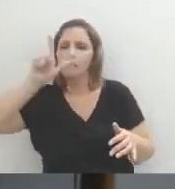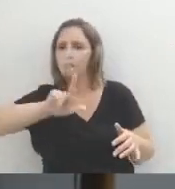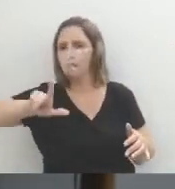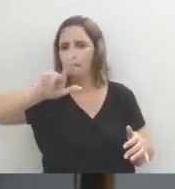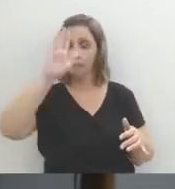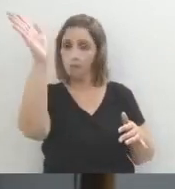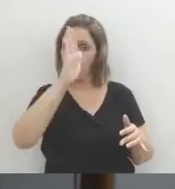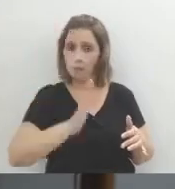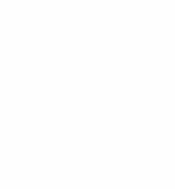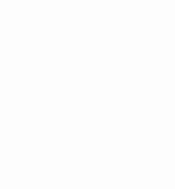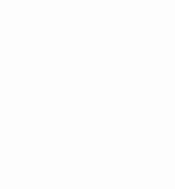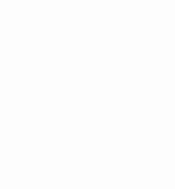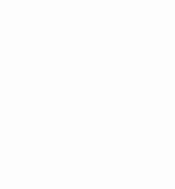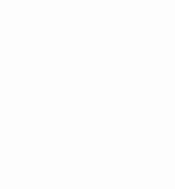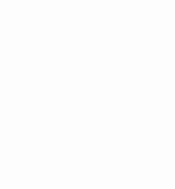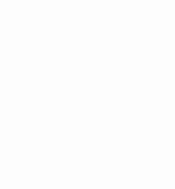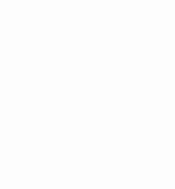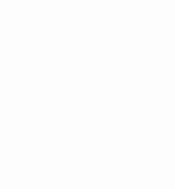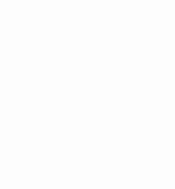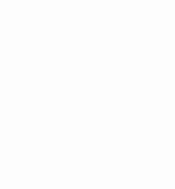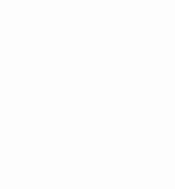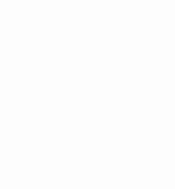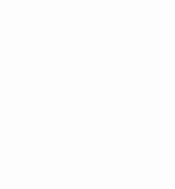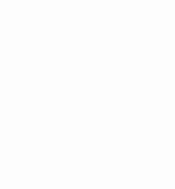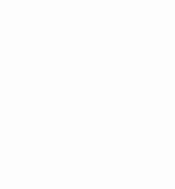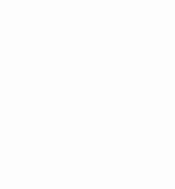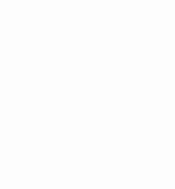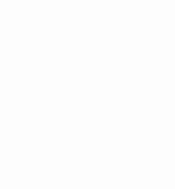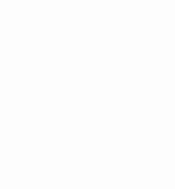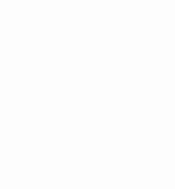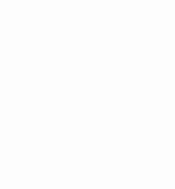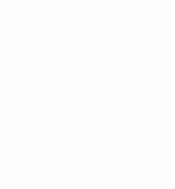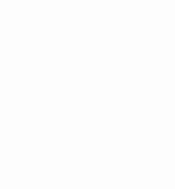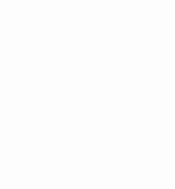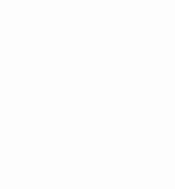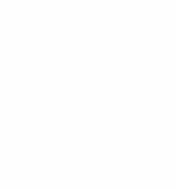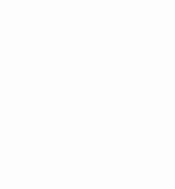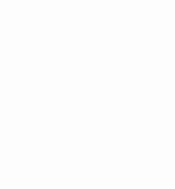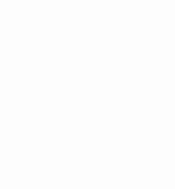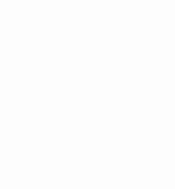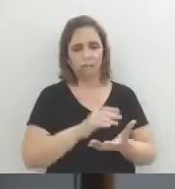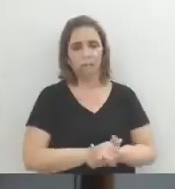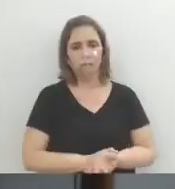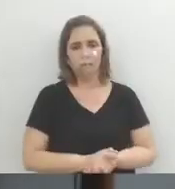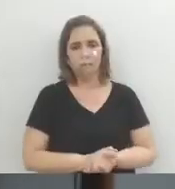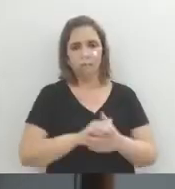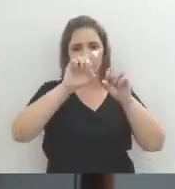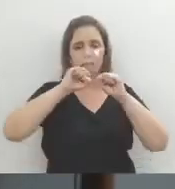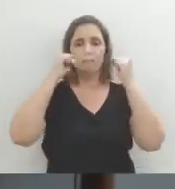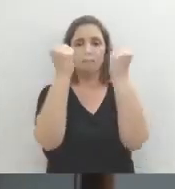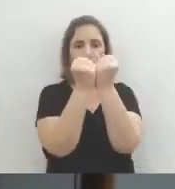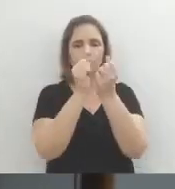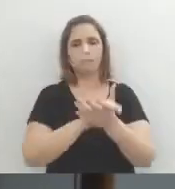mas Machado, ele quer uma nova forma de se falar de sociedade,